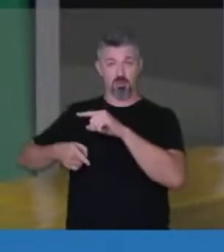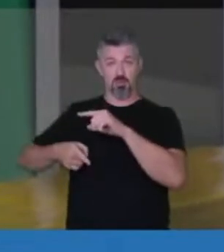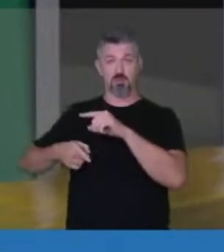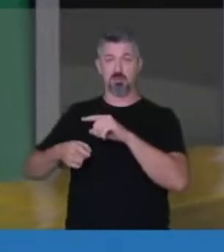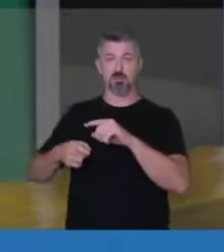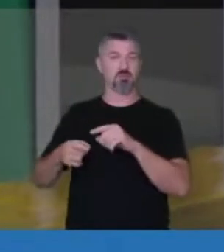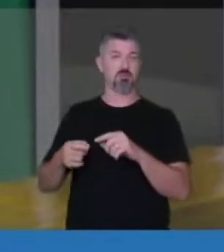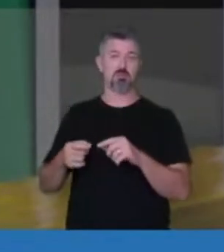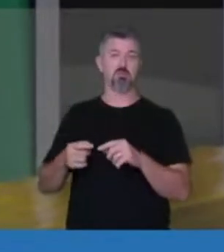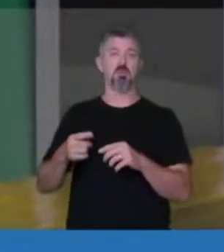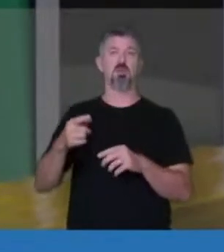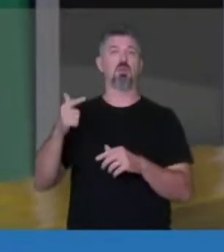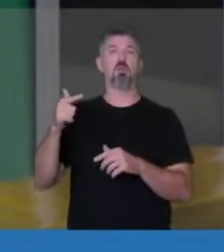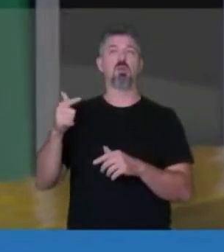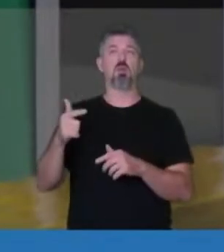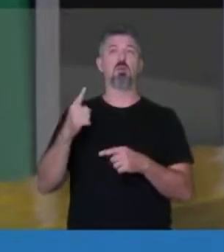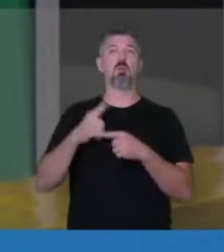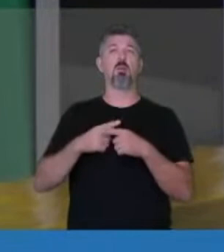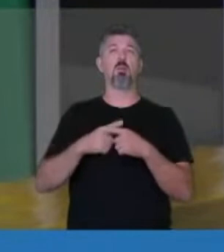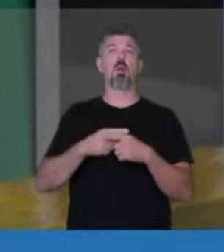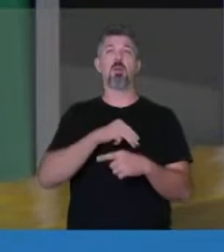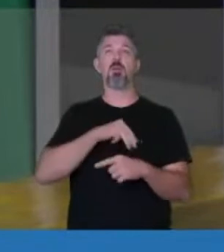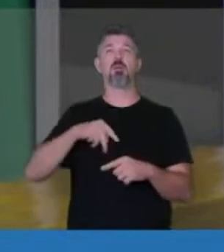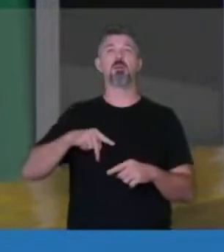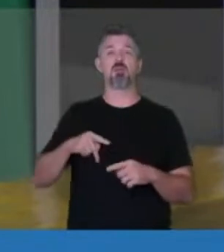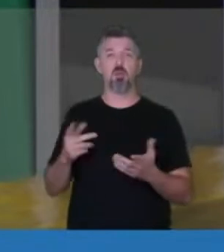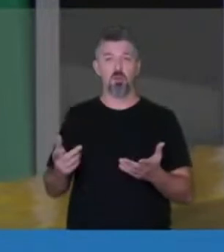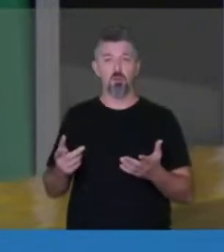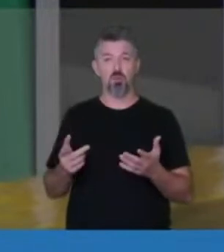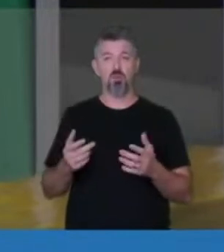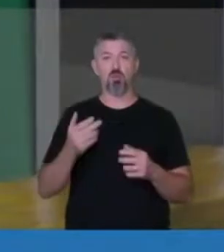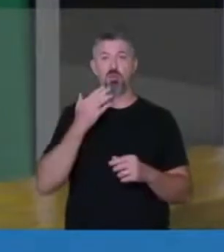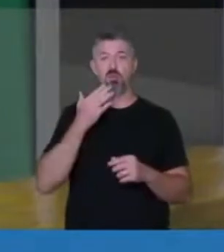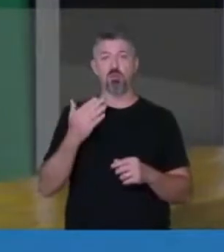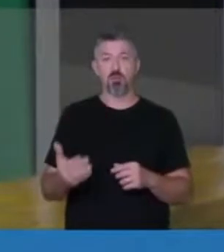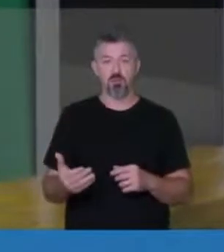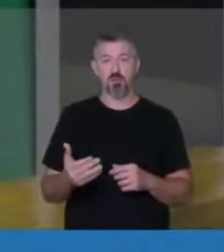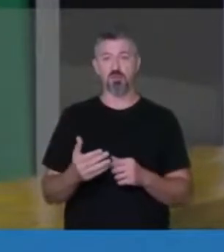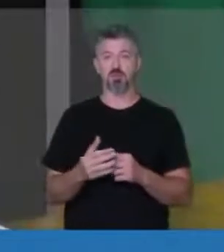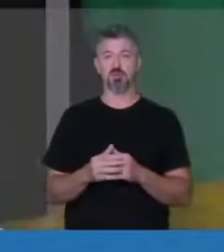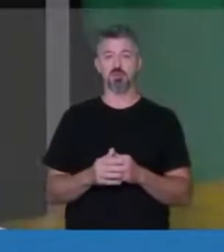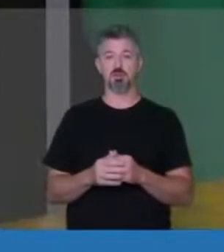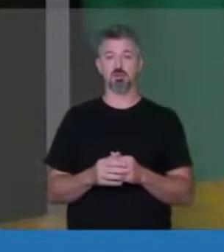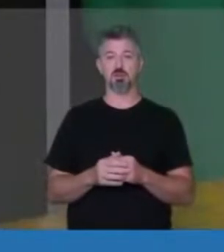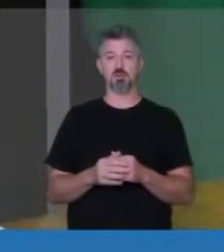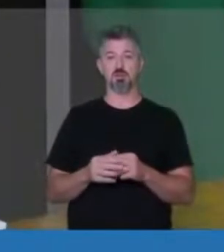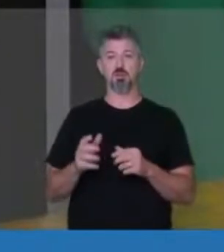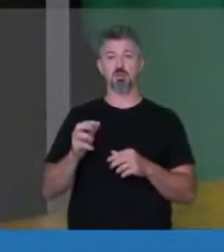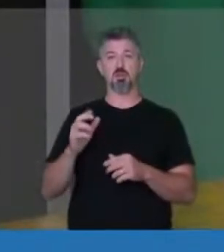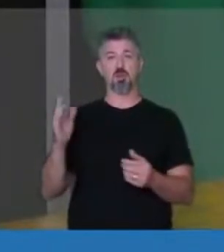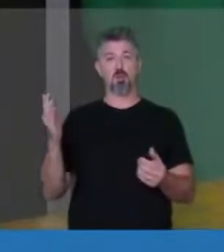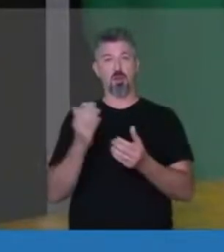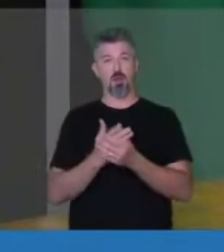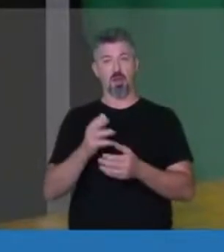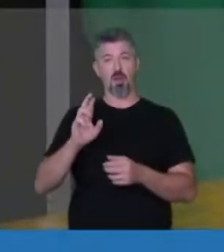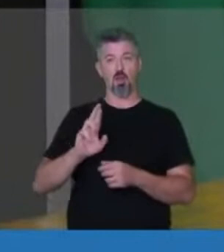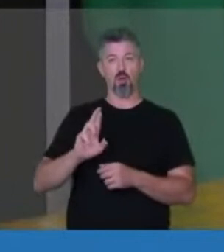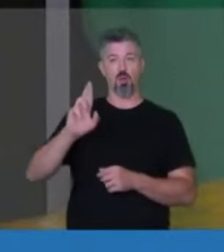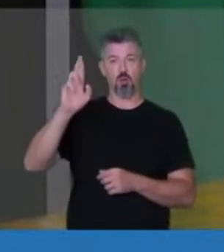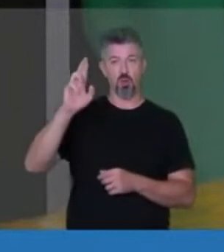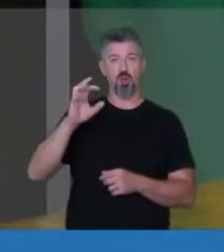não tem o porquê do Ministério Público pedir que tenha representação da autoridade